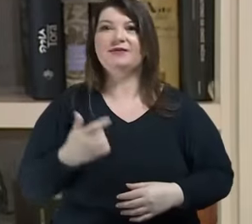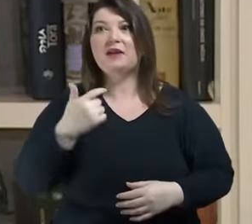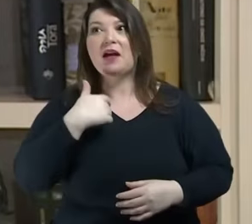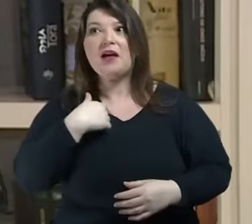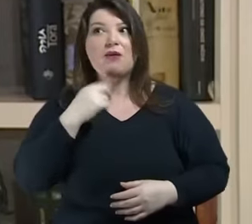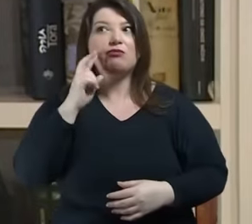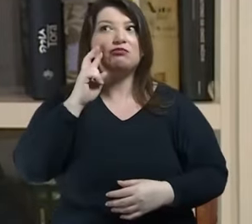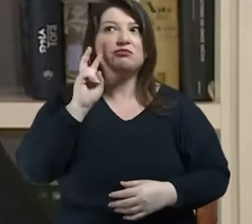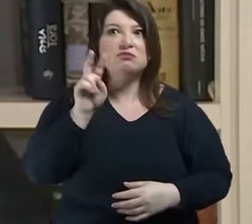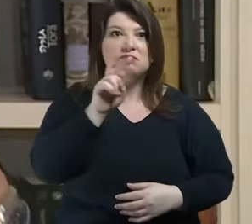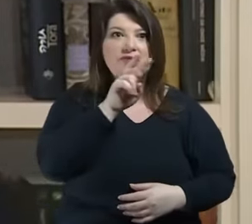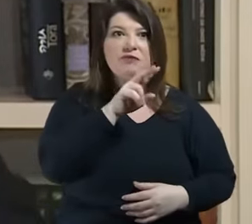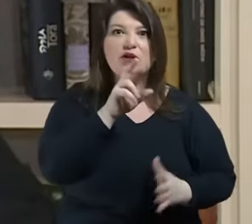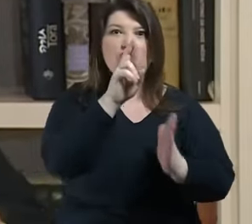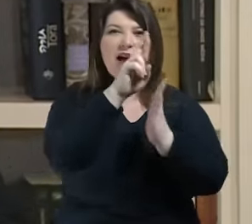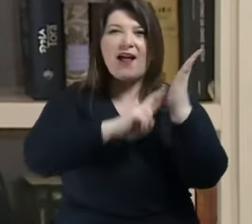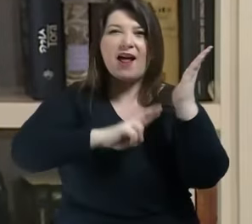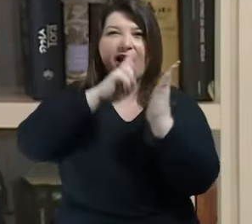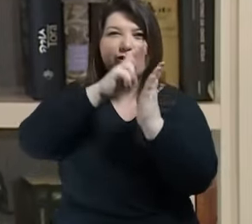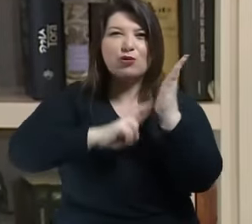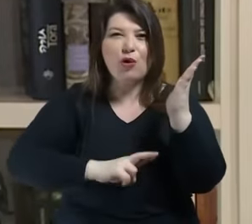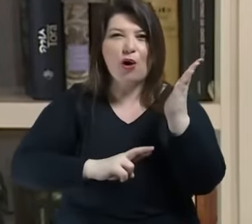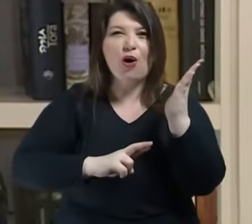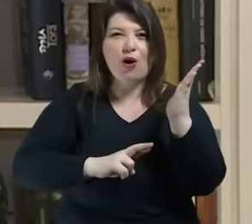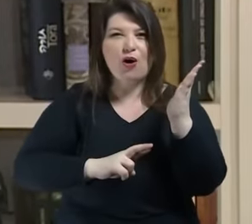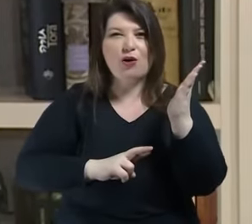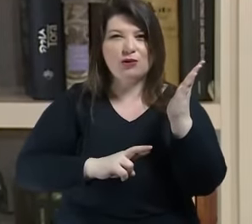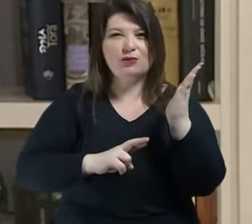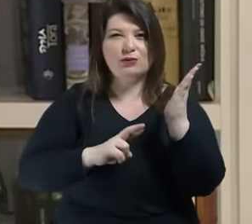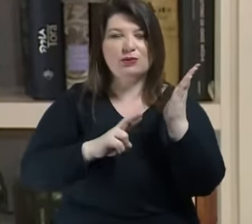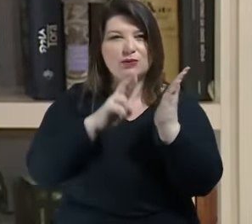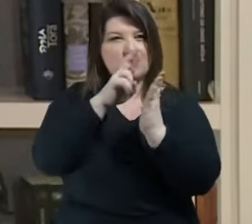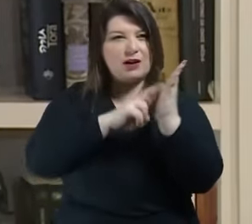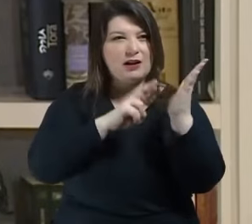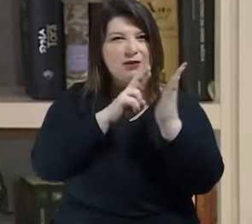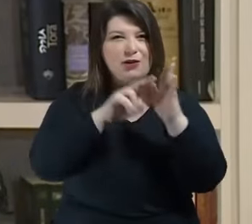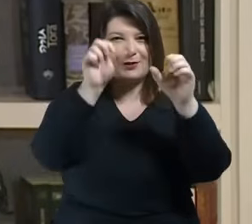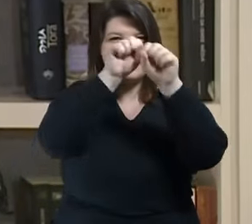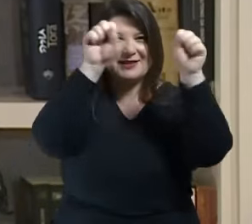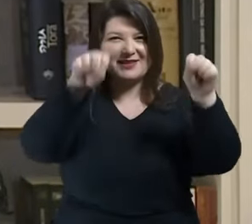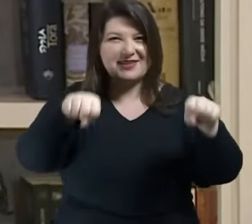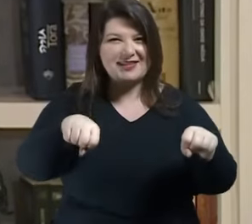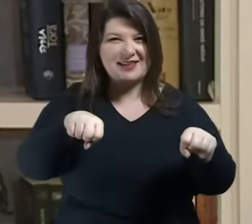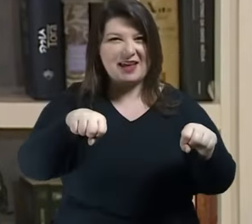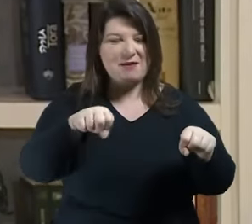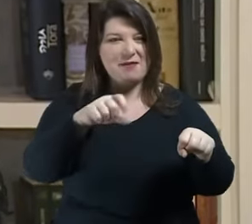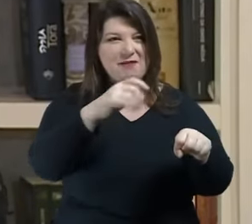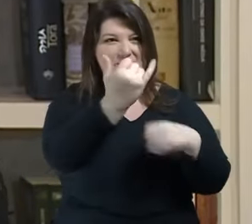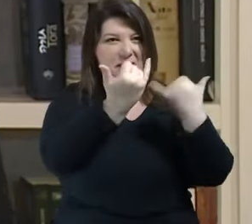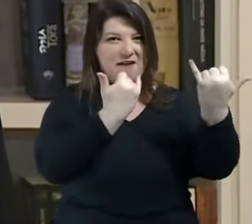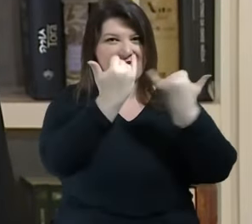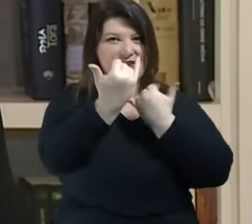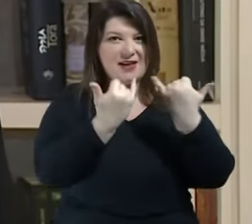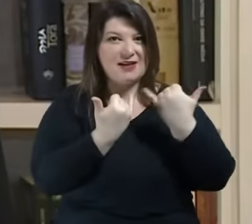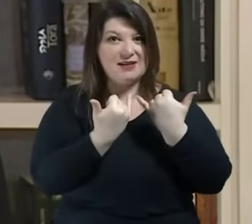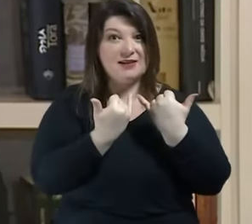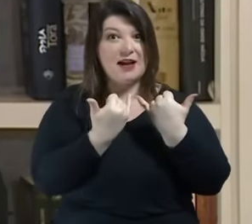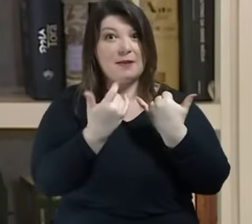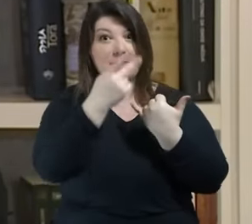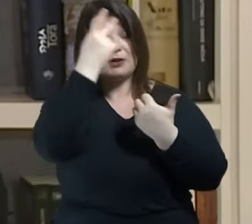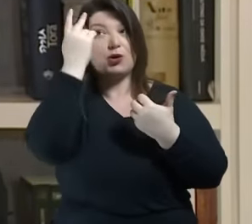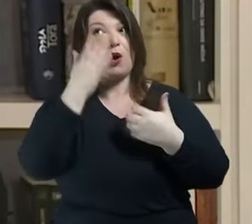esses relatórios gerados automaticamente pelo sistema através de algoritmos eu também estou sendo